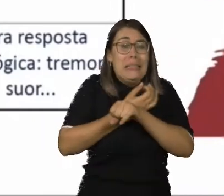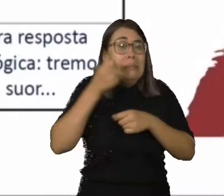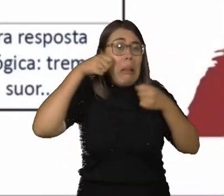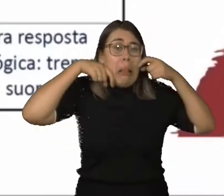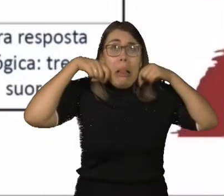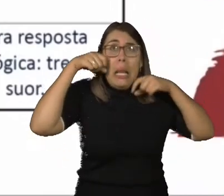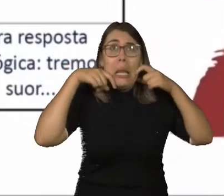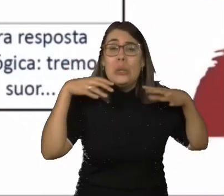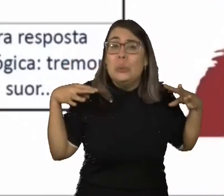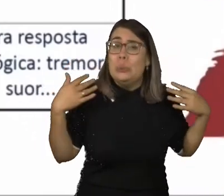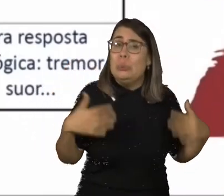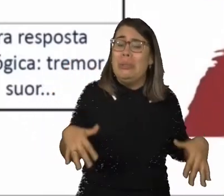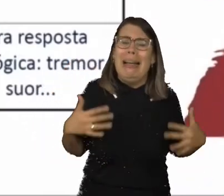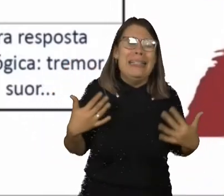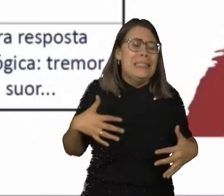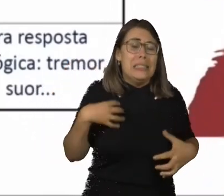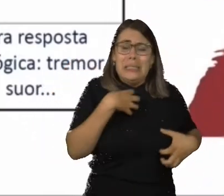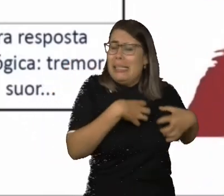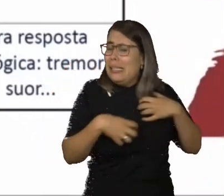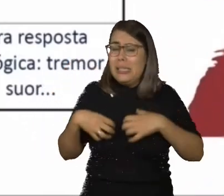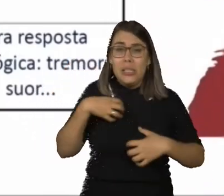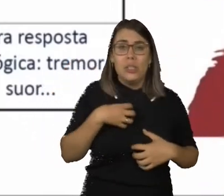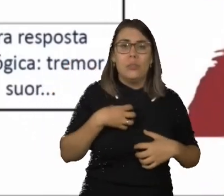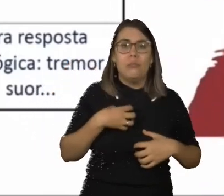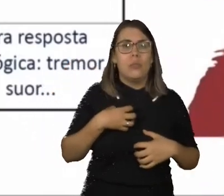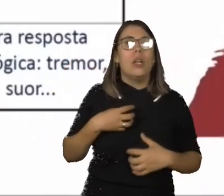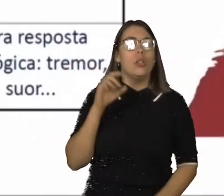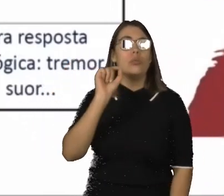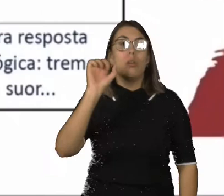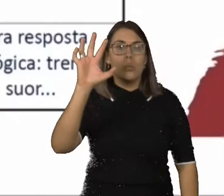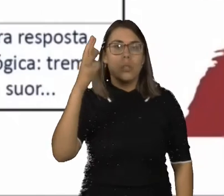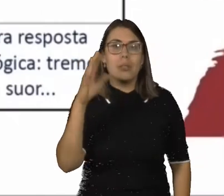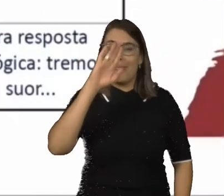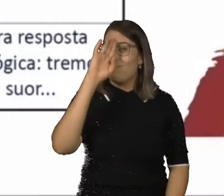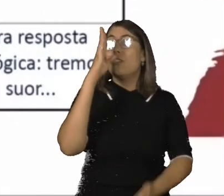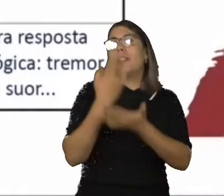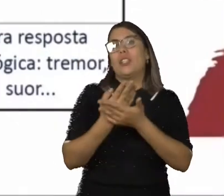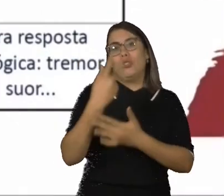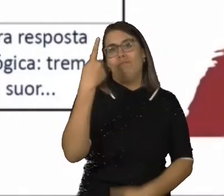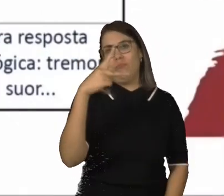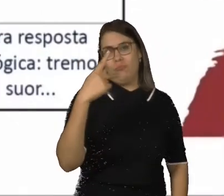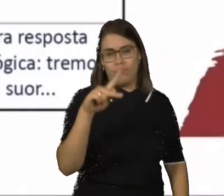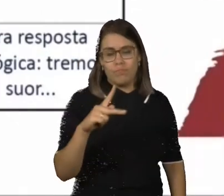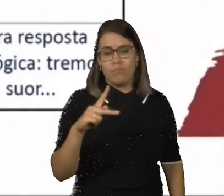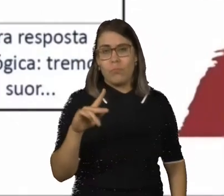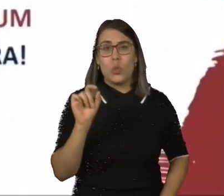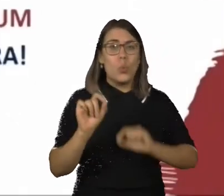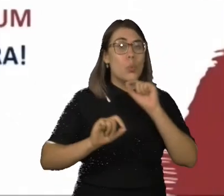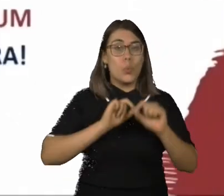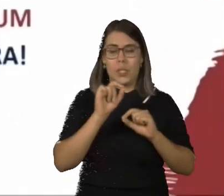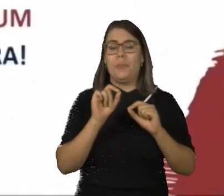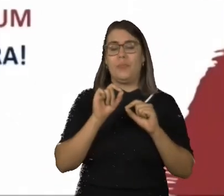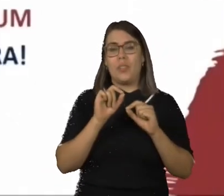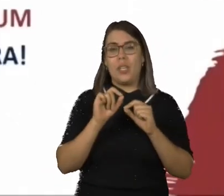Ou seja, algo ativou, que a gente chama isso de gatilhos, que as crenças acabam ativando. Quando a fisiologia do